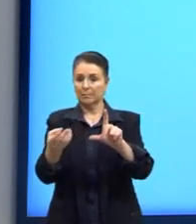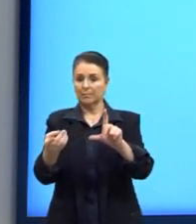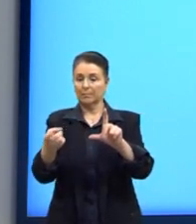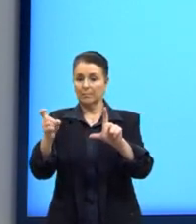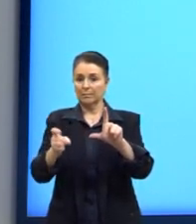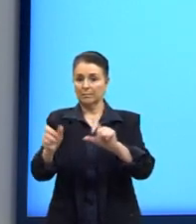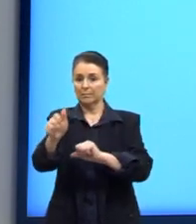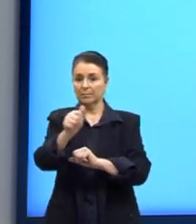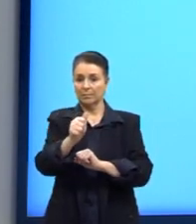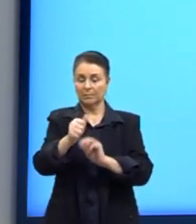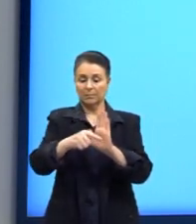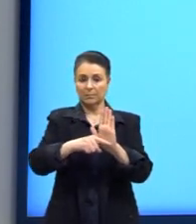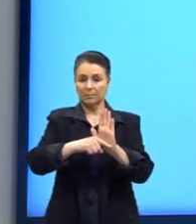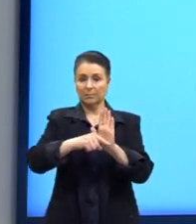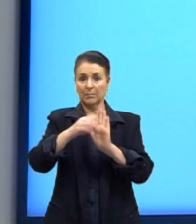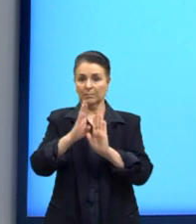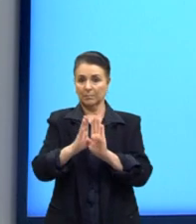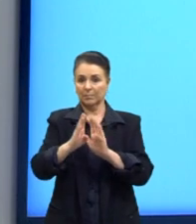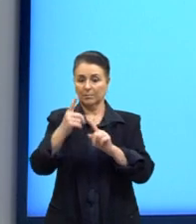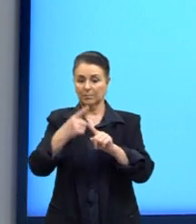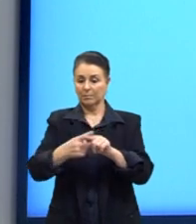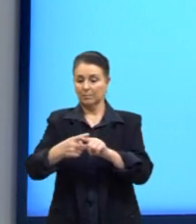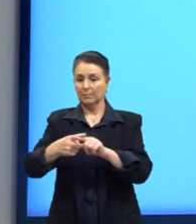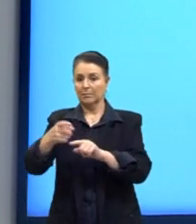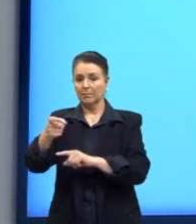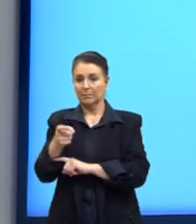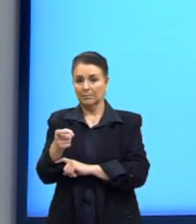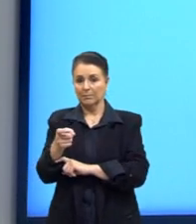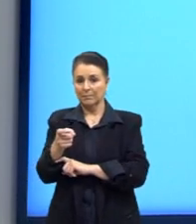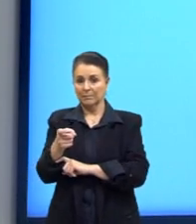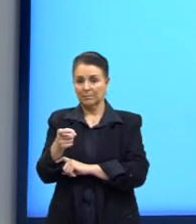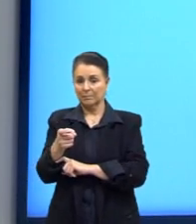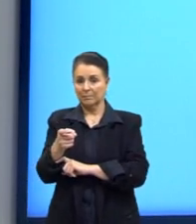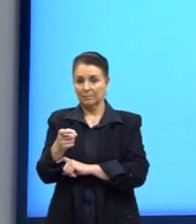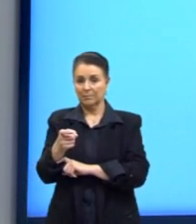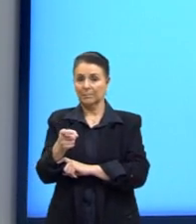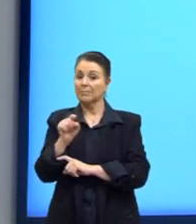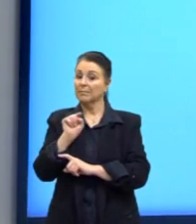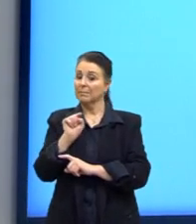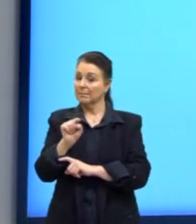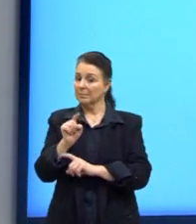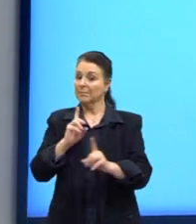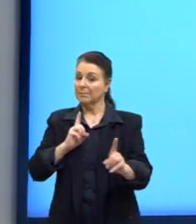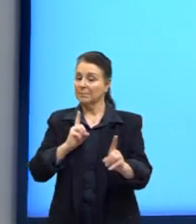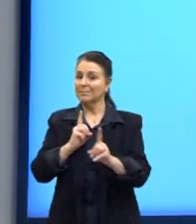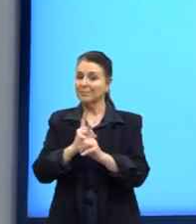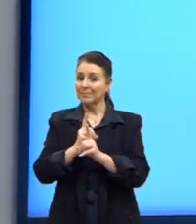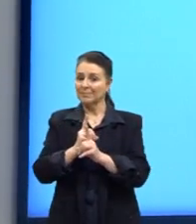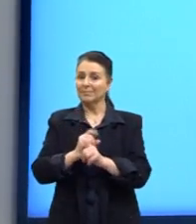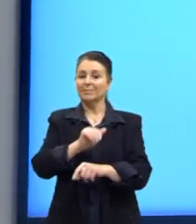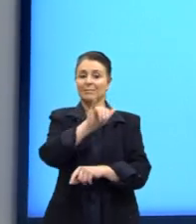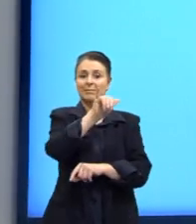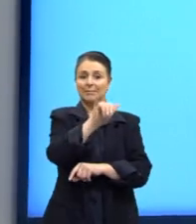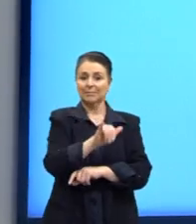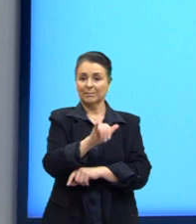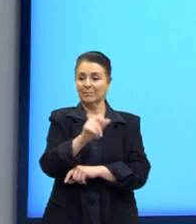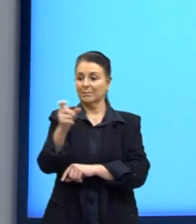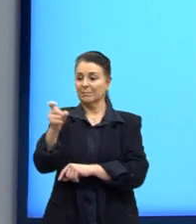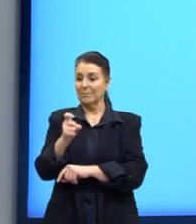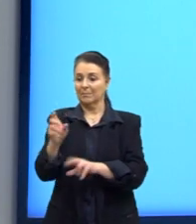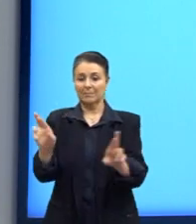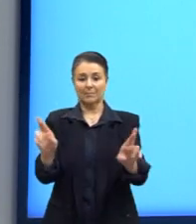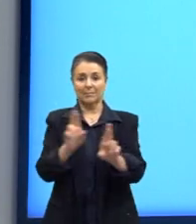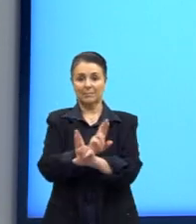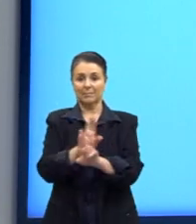menos b vezes x. Essa seria a relação que nós temos de y em x.